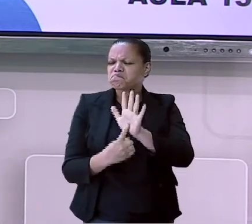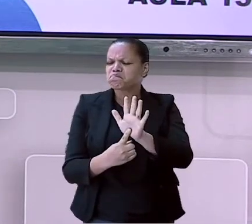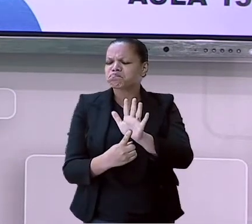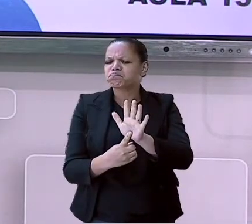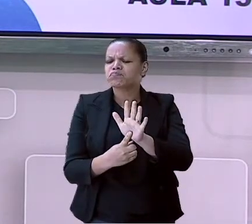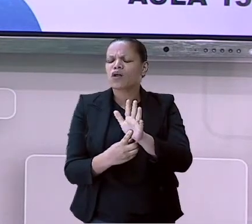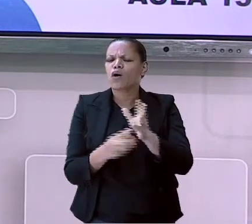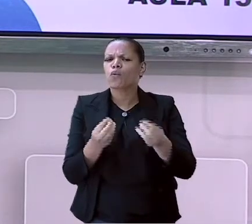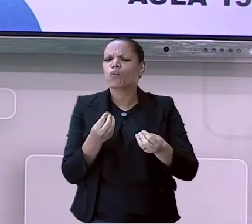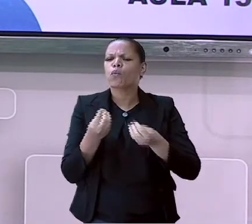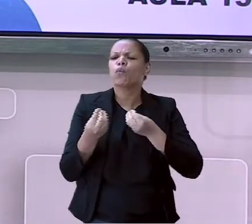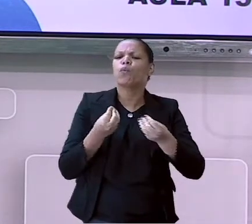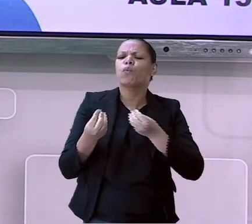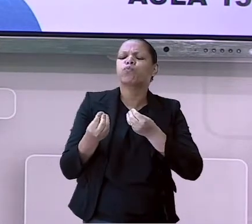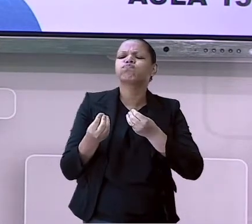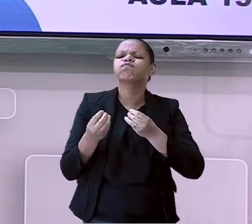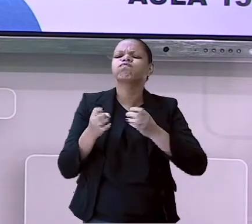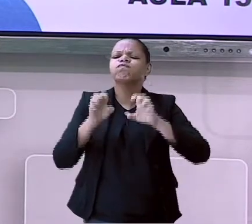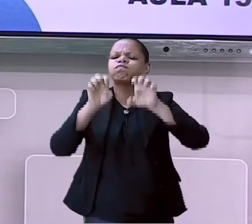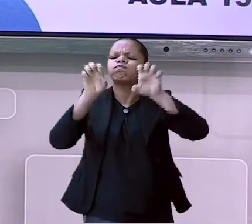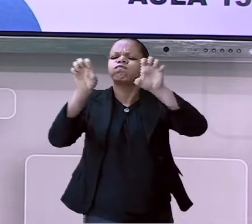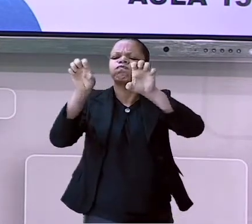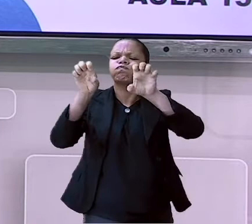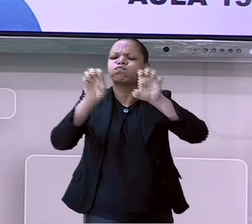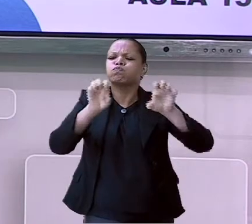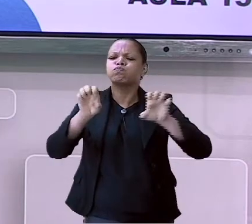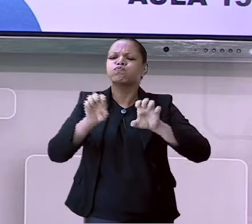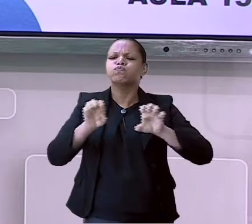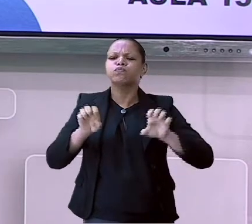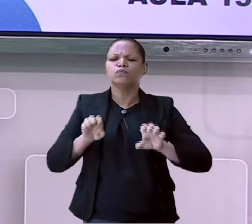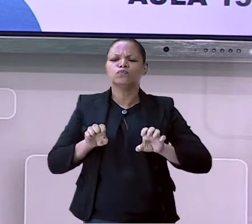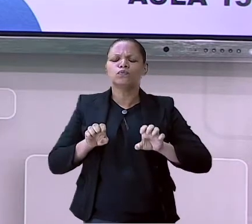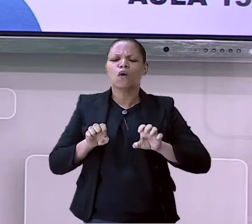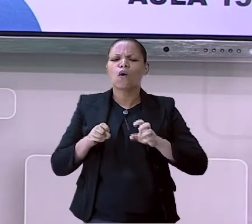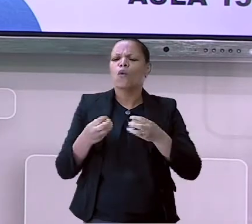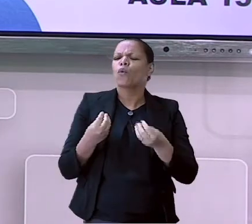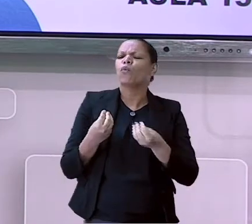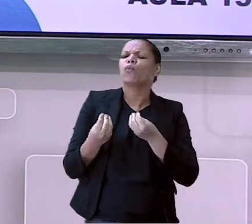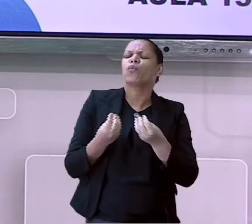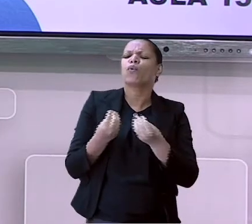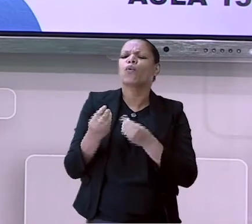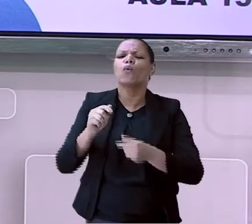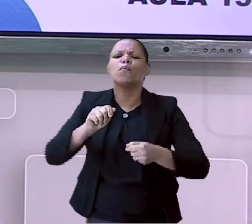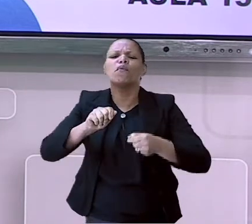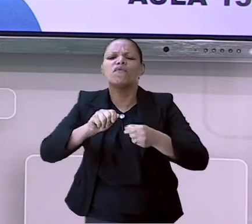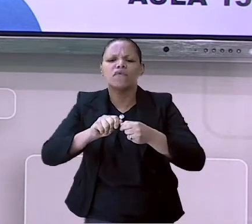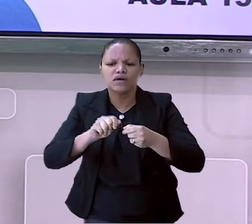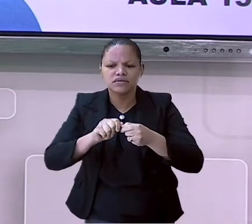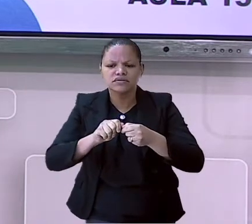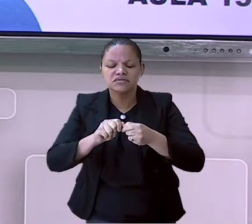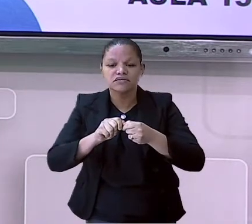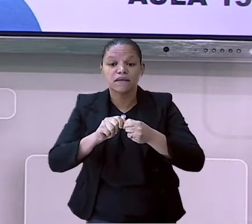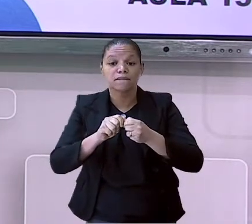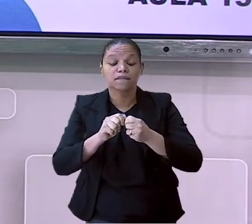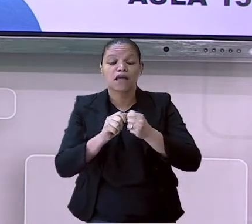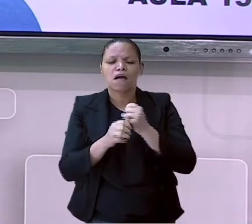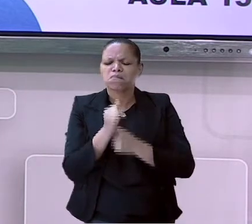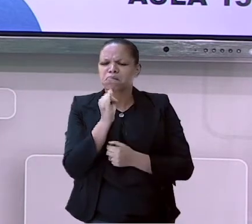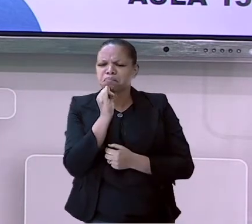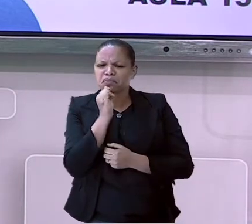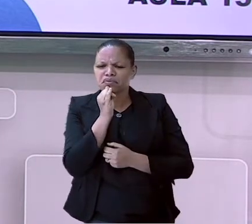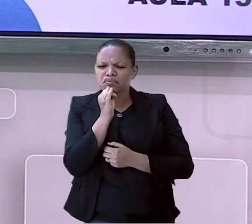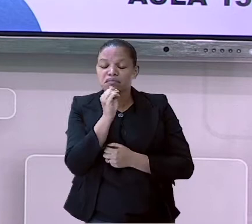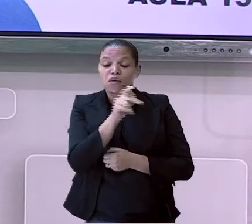como construir uma tabela. Caso um professor te dê informações e pedir para que você transforme essa informação